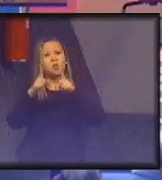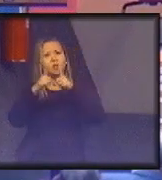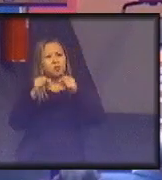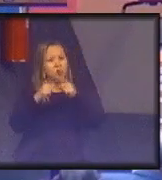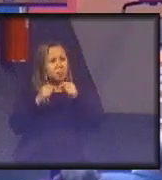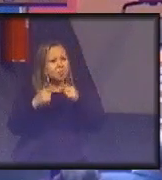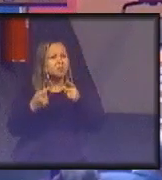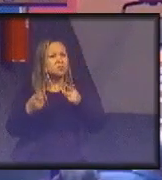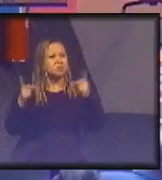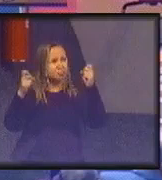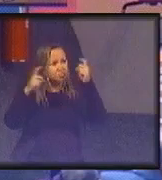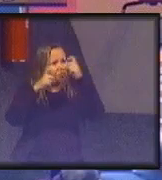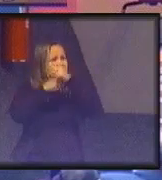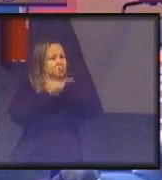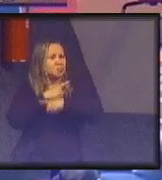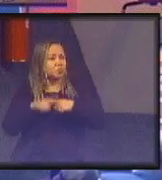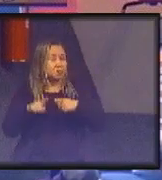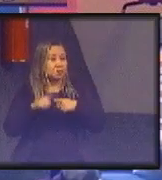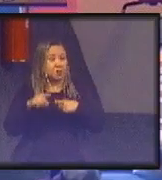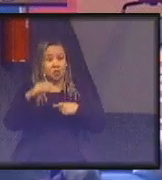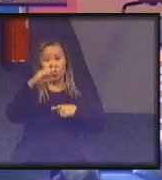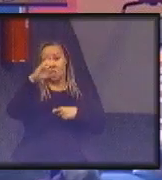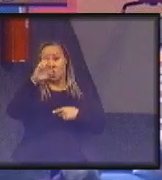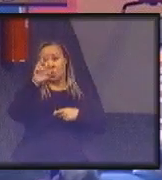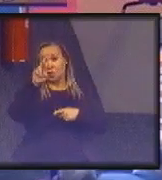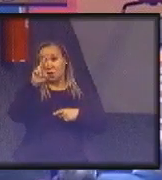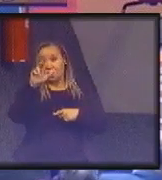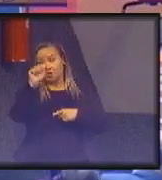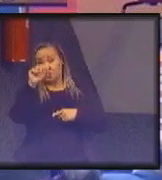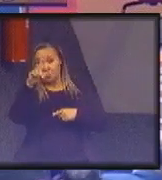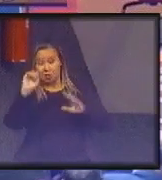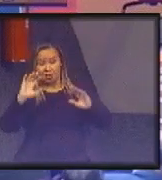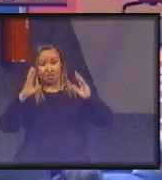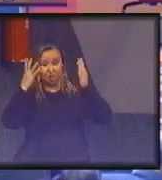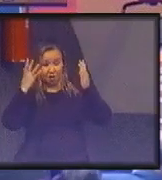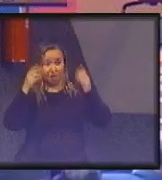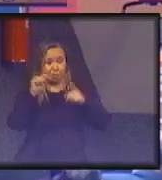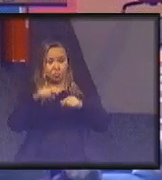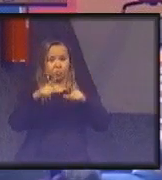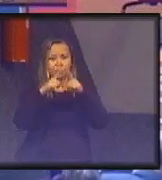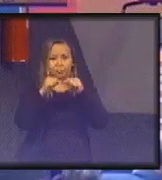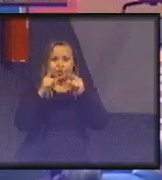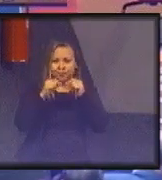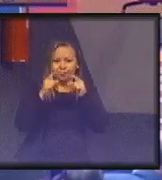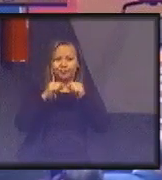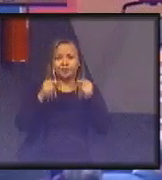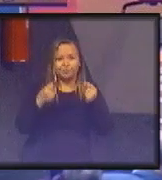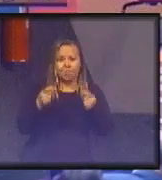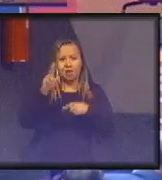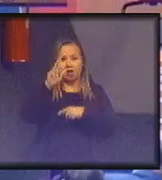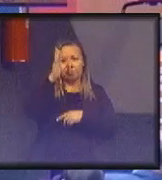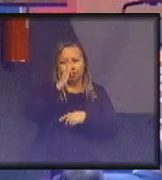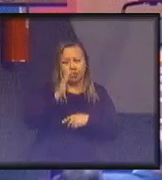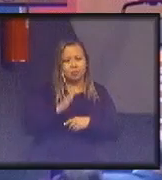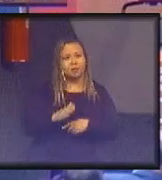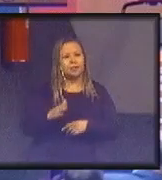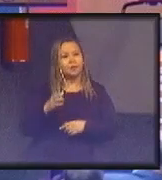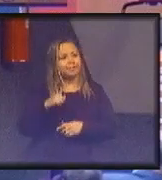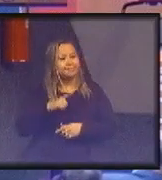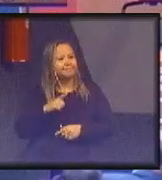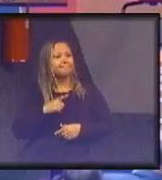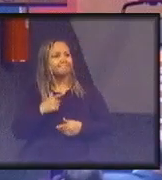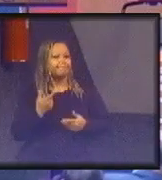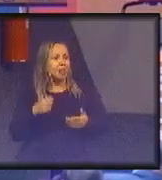acompanhando isso. O cerrado brasileiro, de certa maneira, está sendo hoje considerado o bioma mais